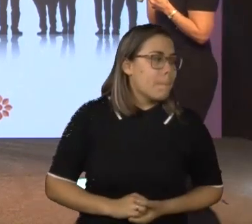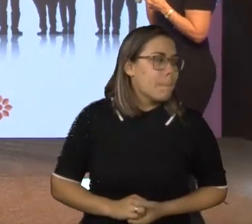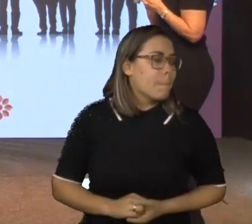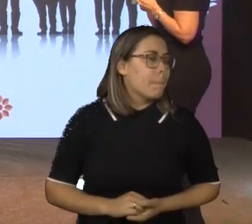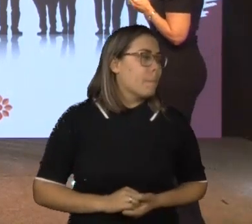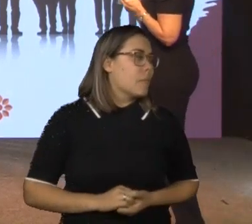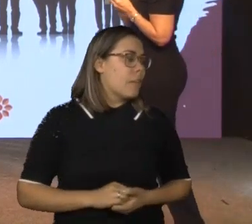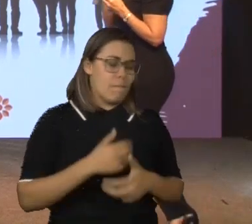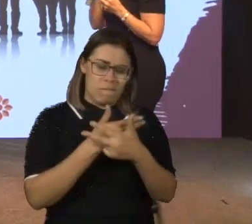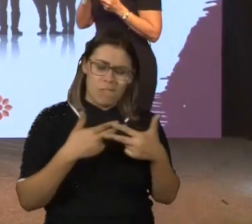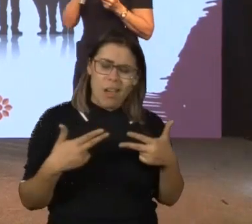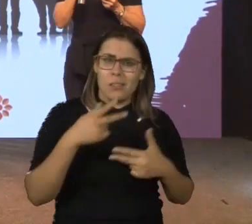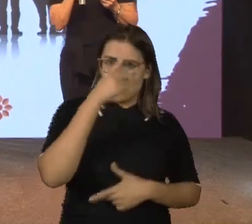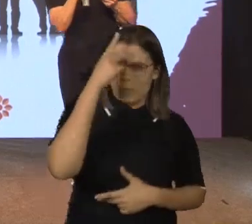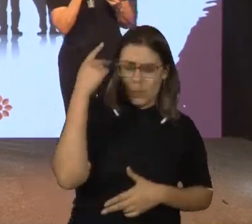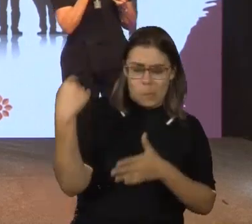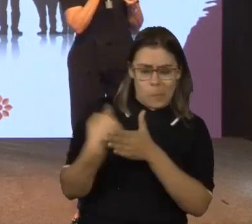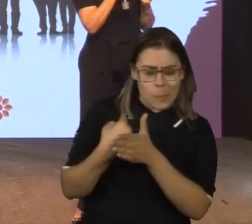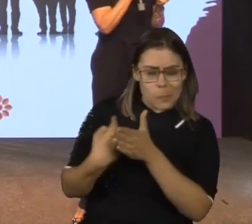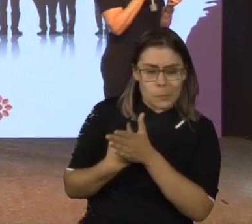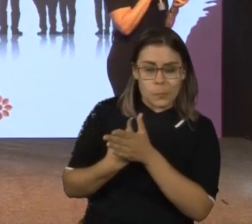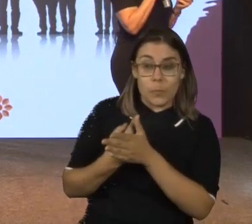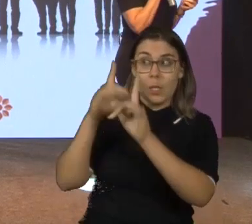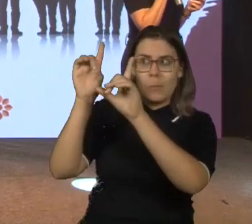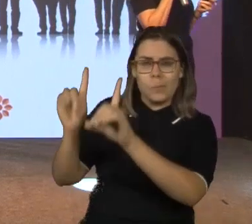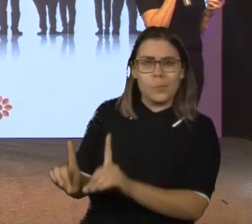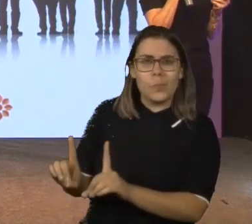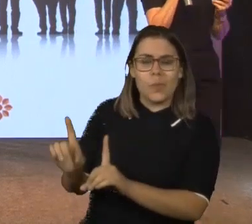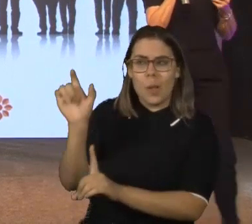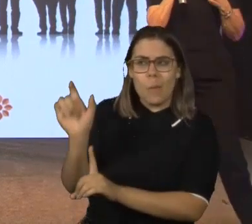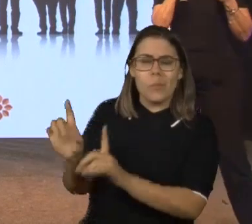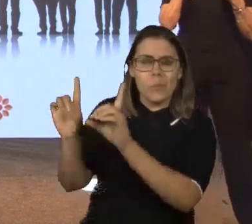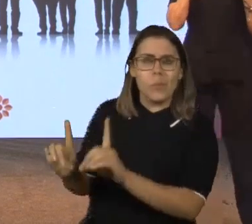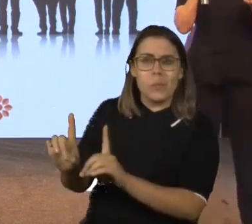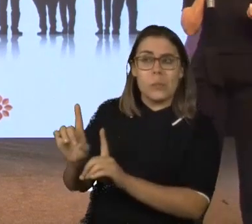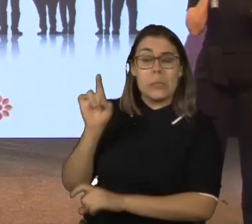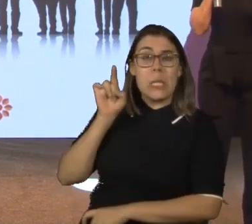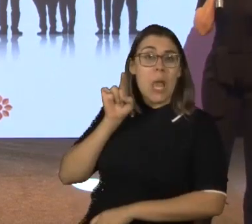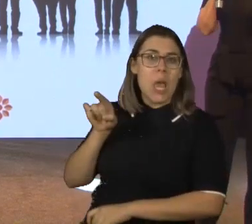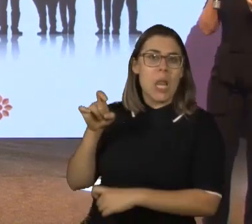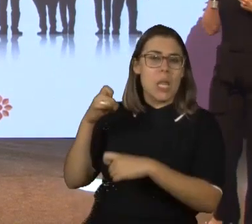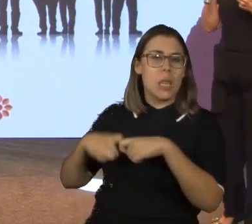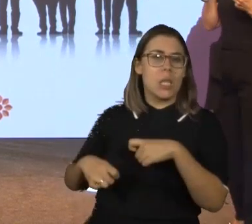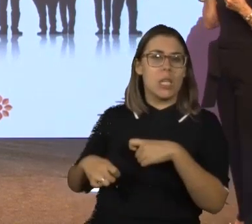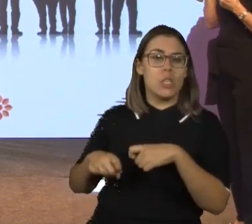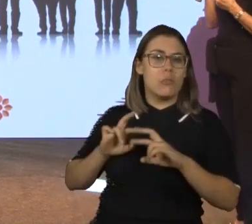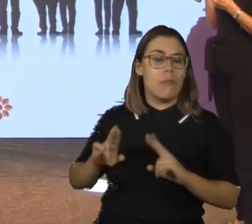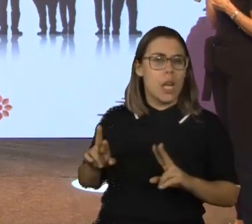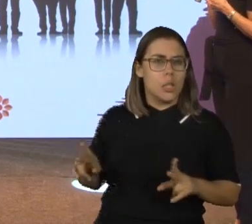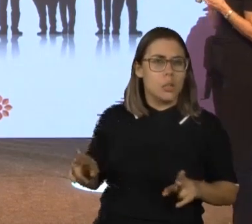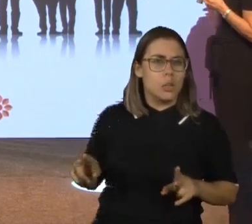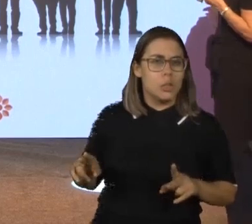Muitas pessoas me perguntam se a pessoa que tem deficiência, ela tem uma sexualidade diferente.